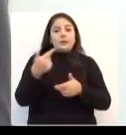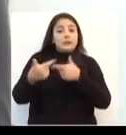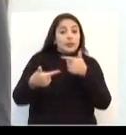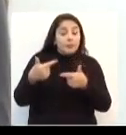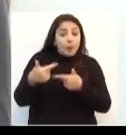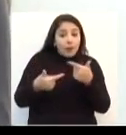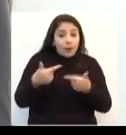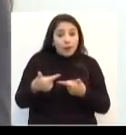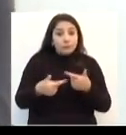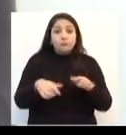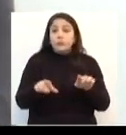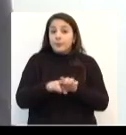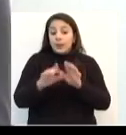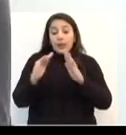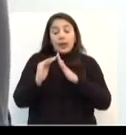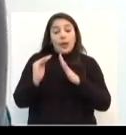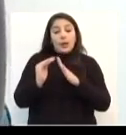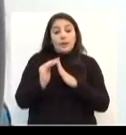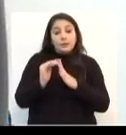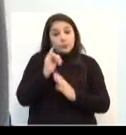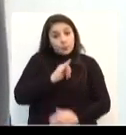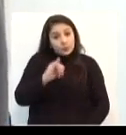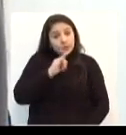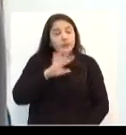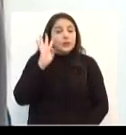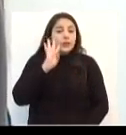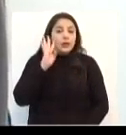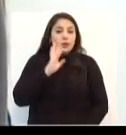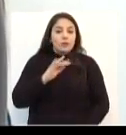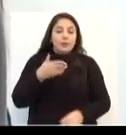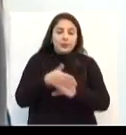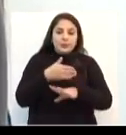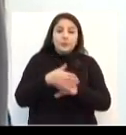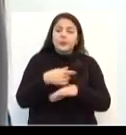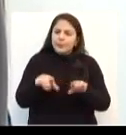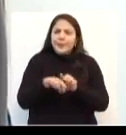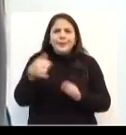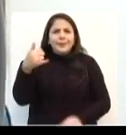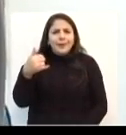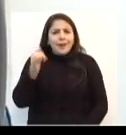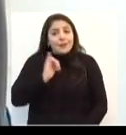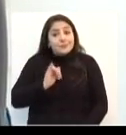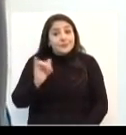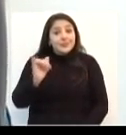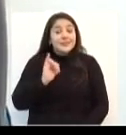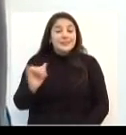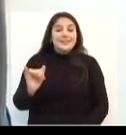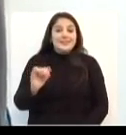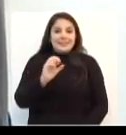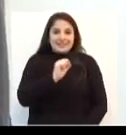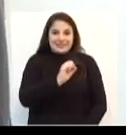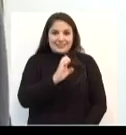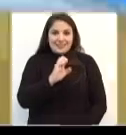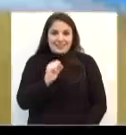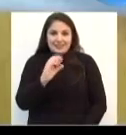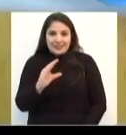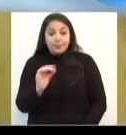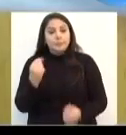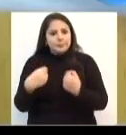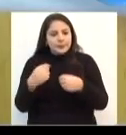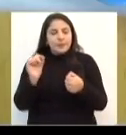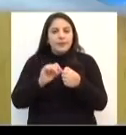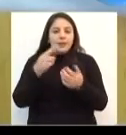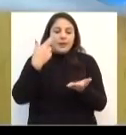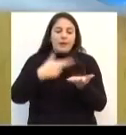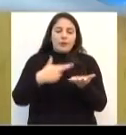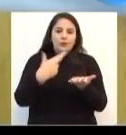em casa também. É bacana que as pessoas participem e liguem também pro Sesc, porque tem que fazer o registro no Sesc. Com certeza.